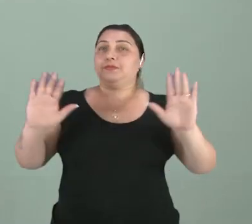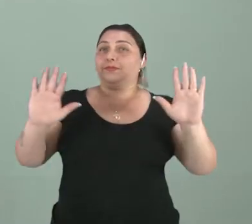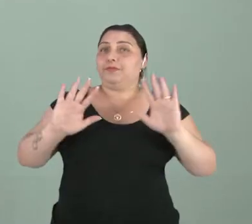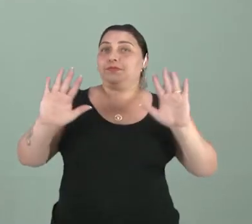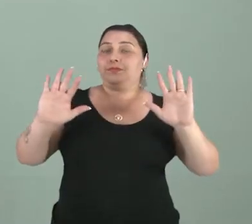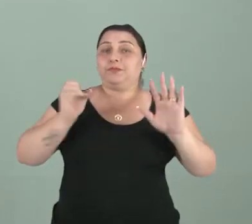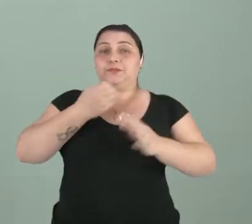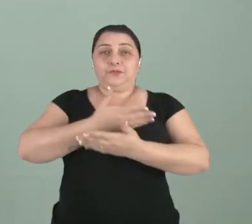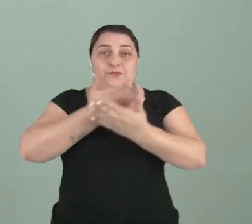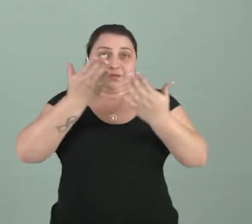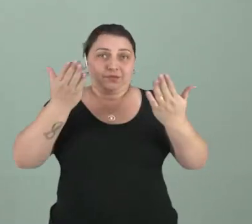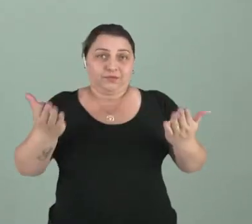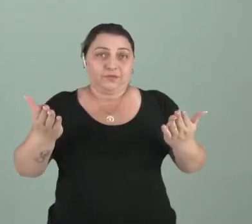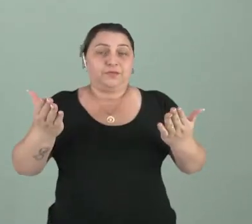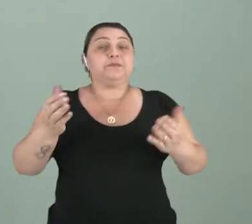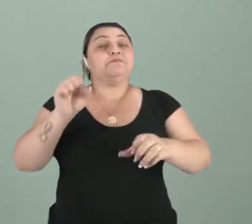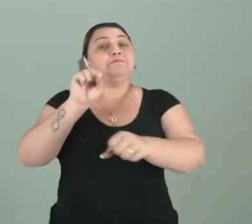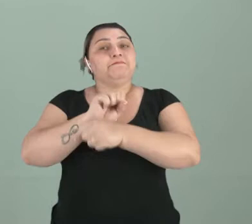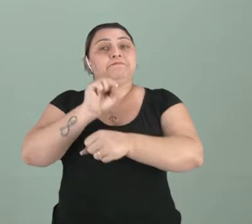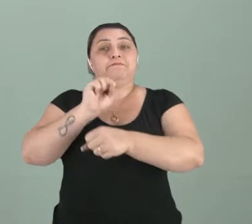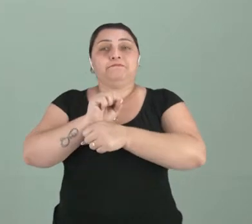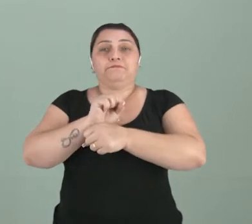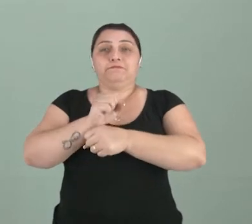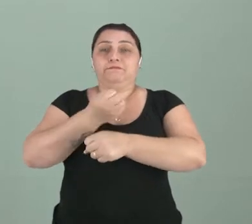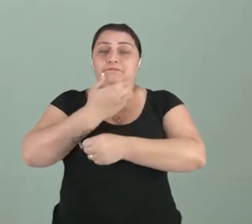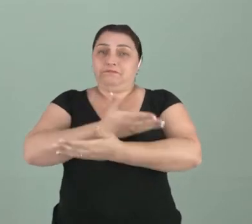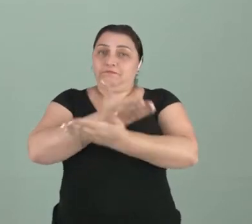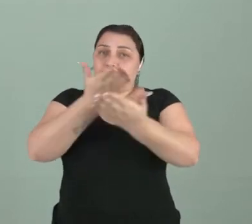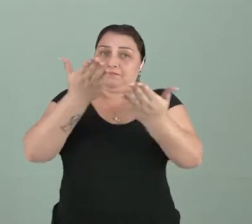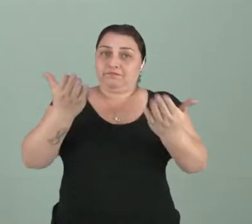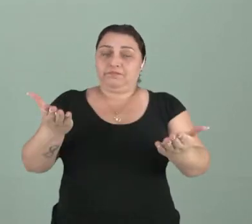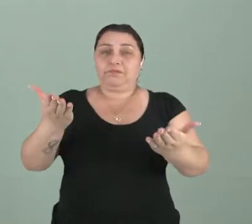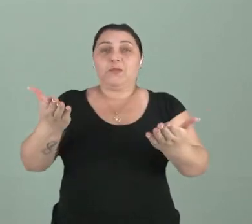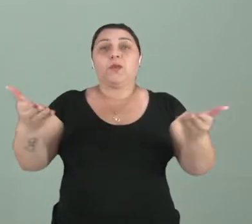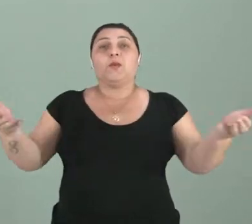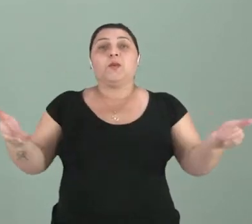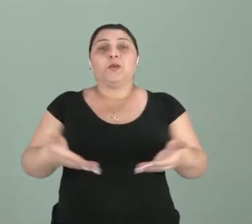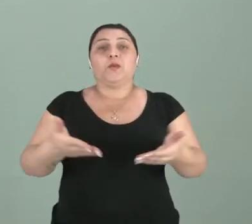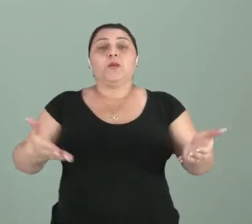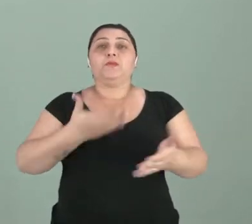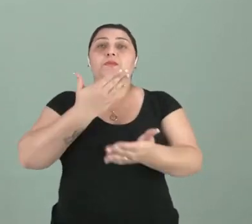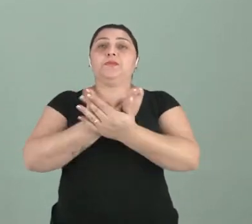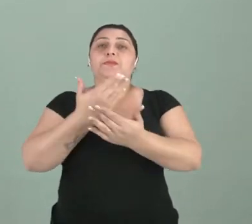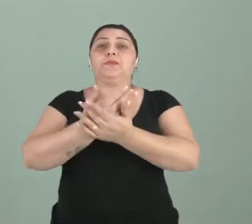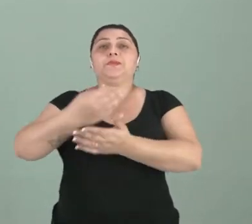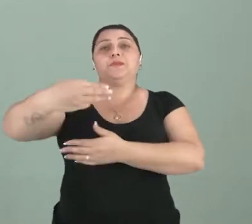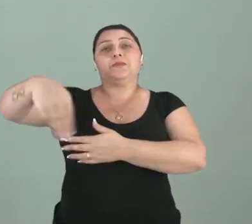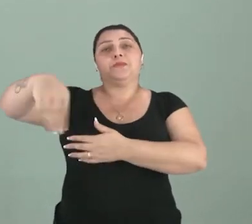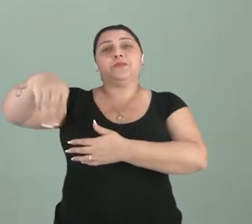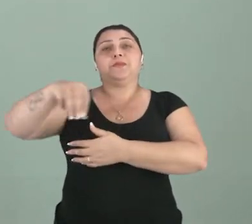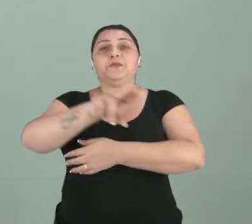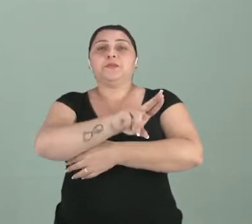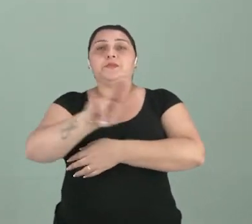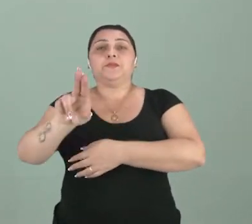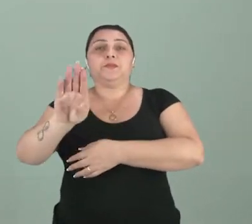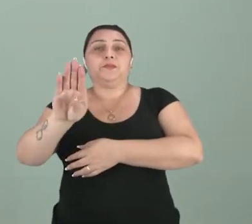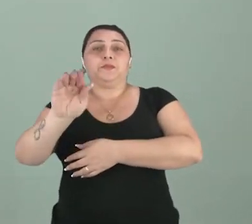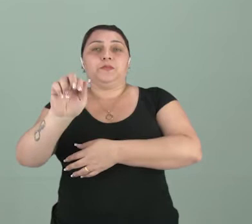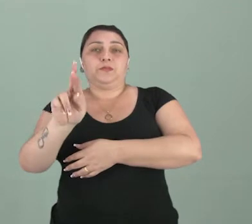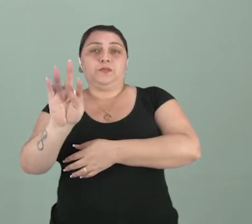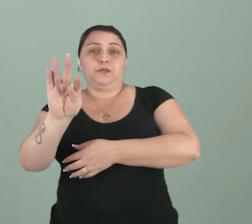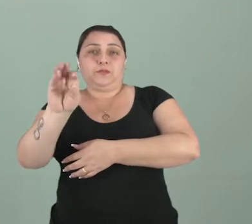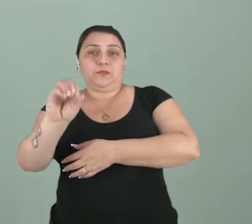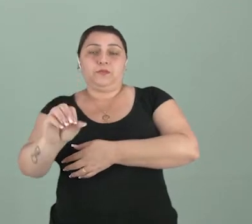Olá pessoal, tudo bem? Eu espero que esteja tudo bem com vocês. Hoje nós vamos a mais uma aula de matemática. Meu nome é Bartô,